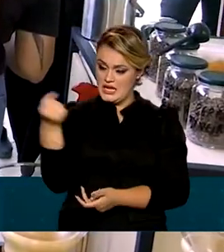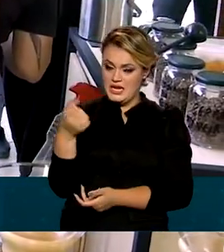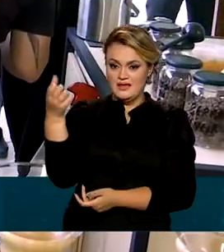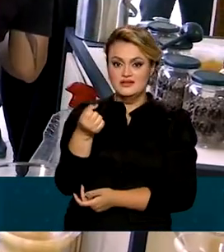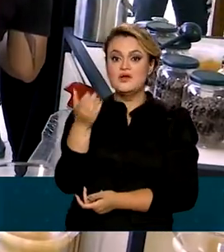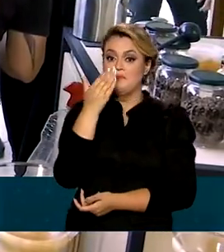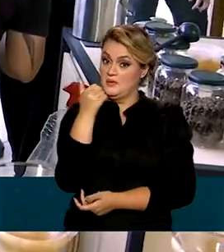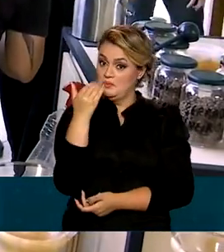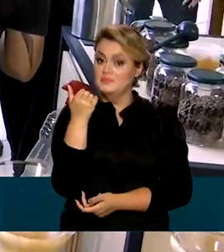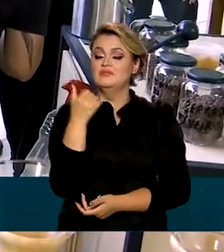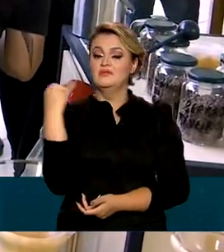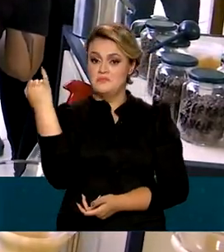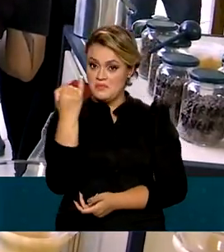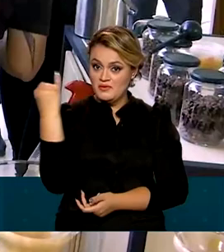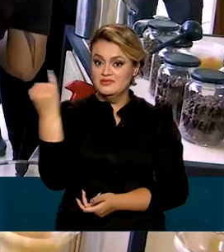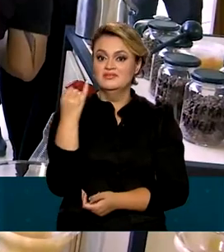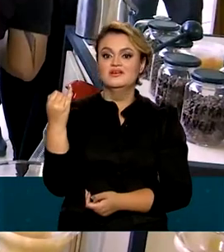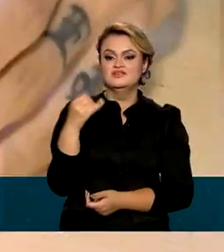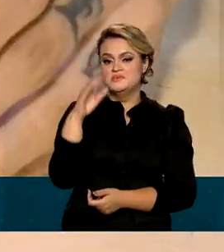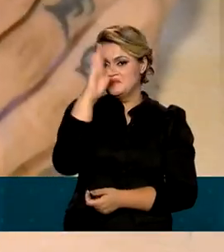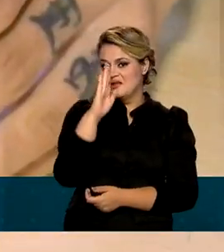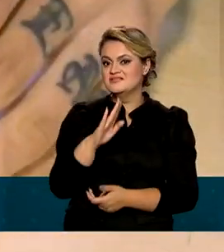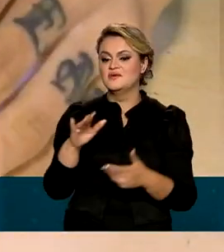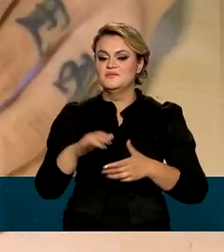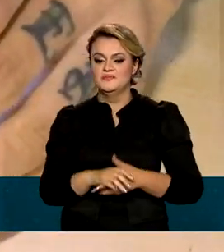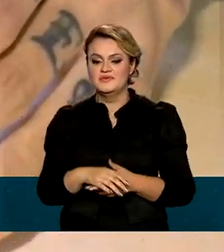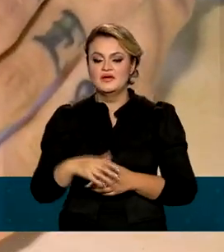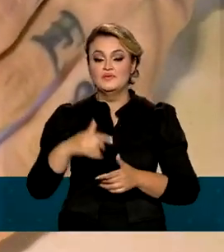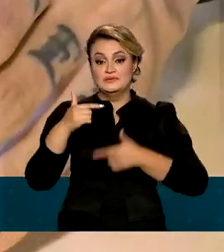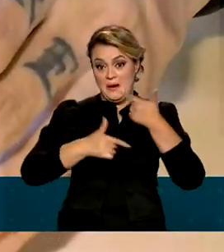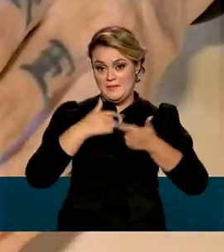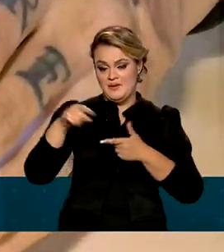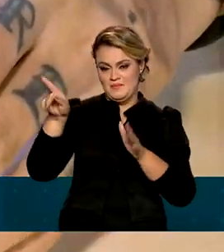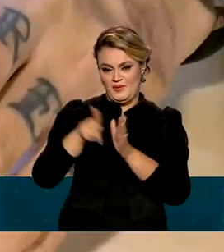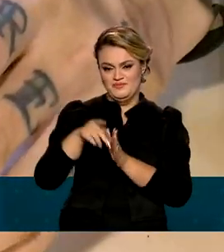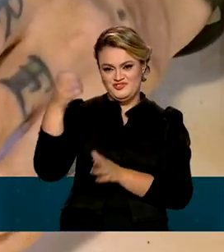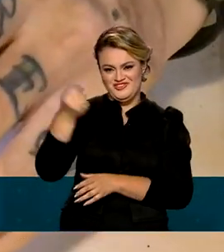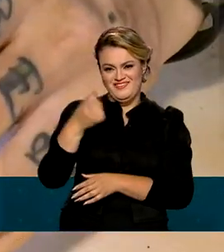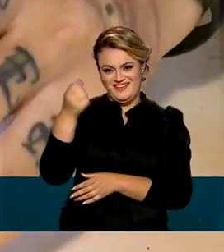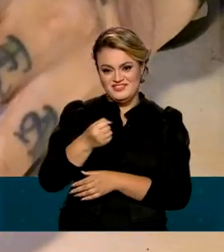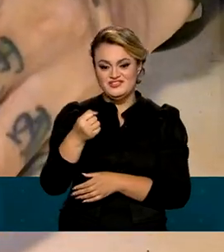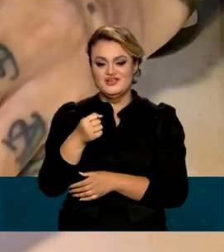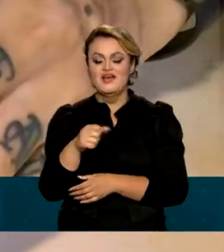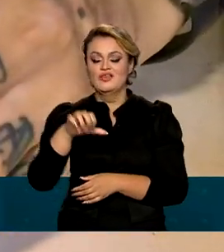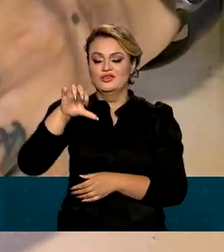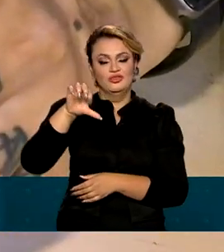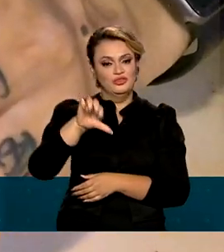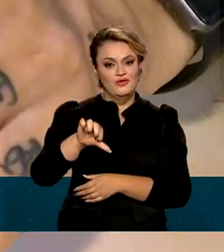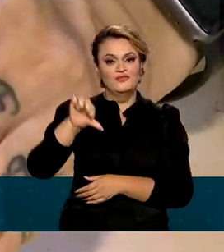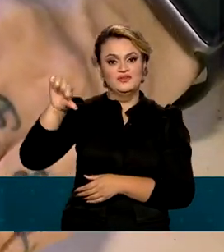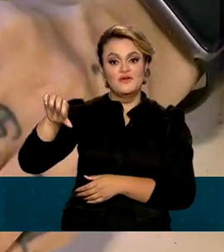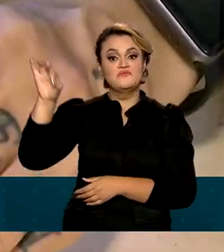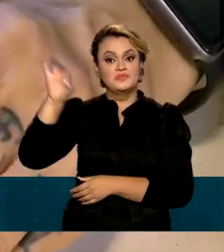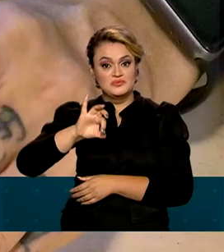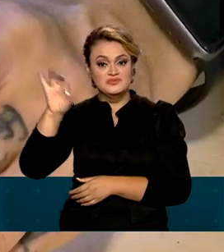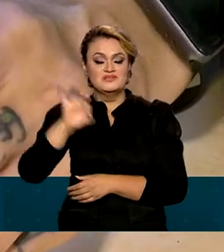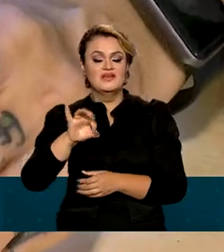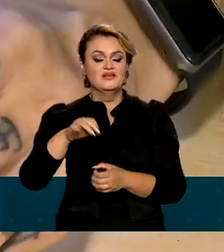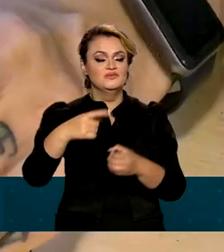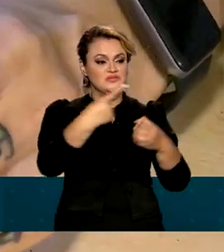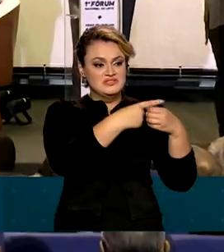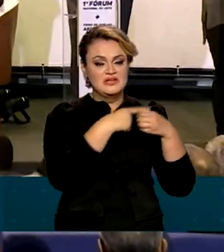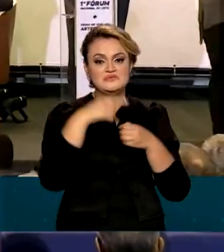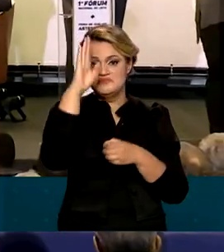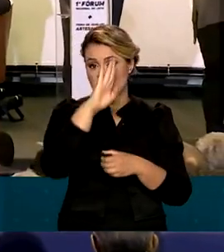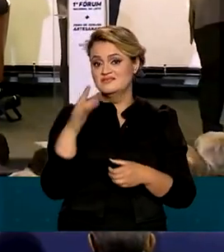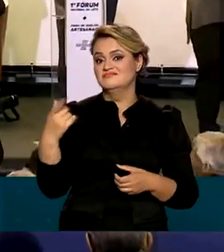alimento essencial para muitos brasileiros. A pecuária de leite está presente em 99% dos municípios no